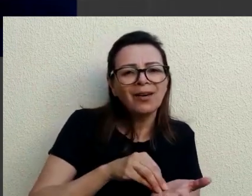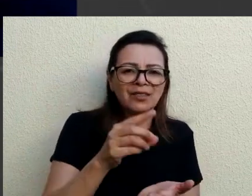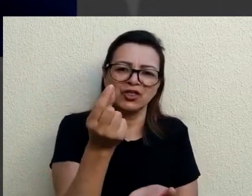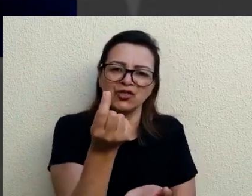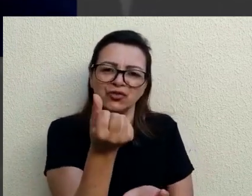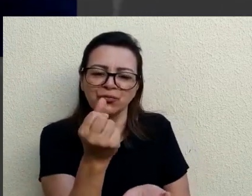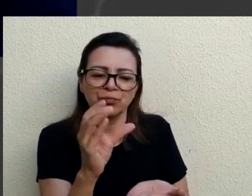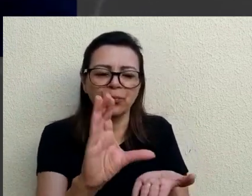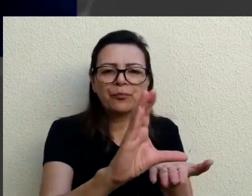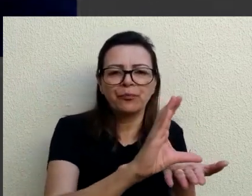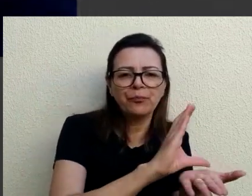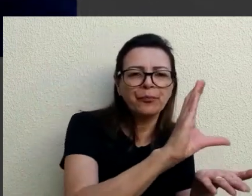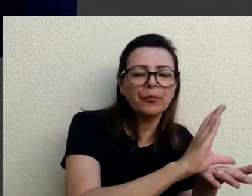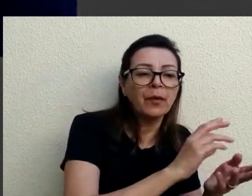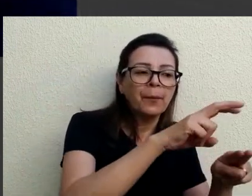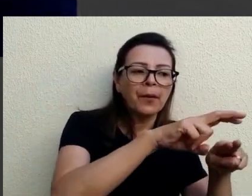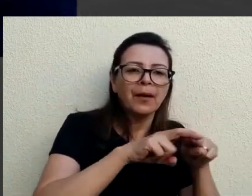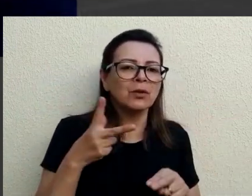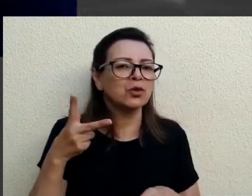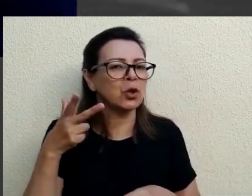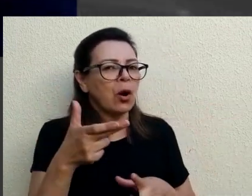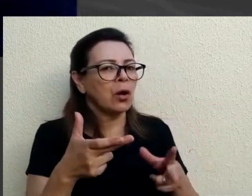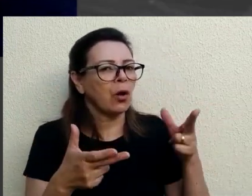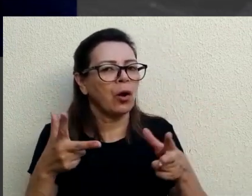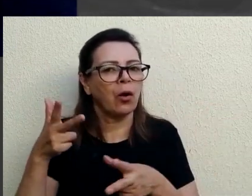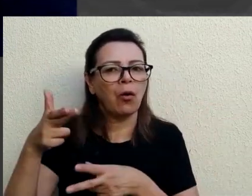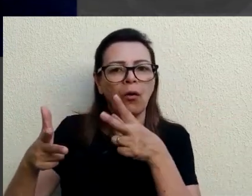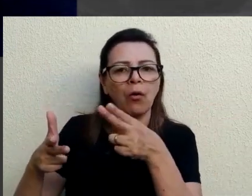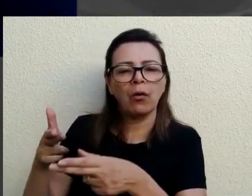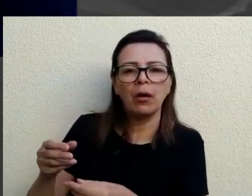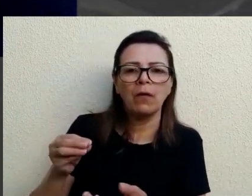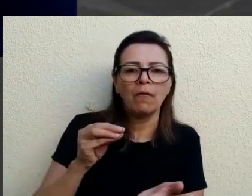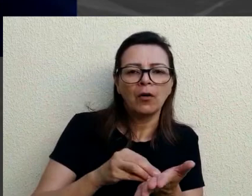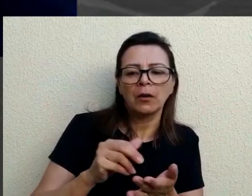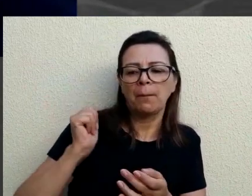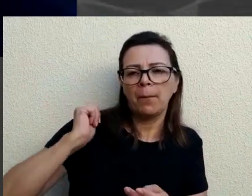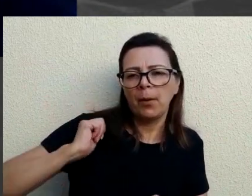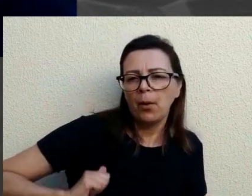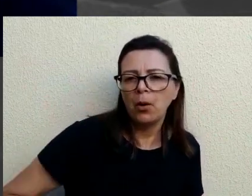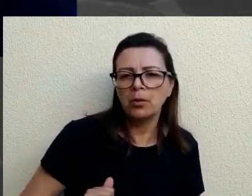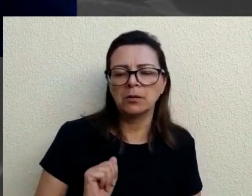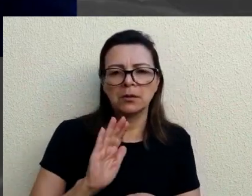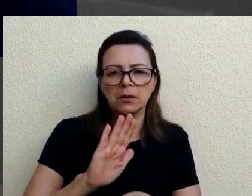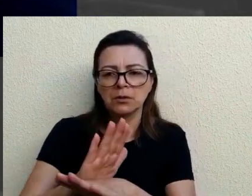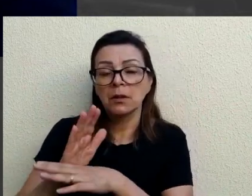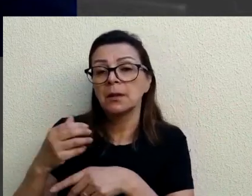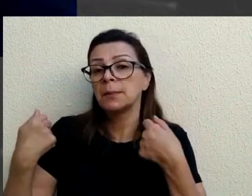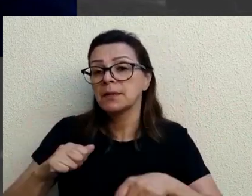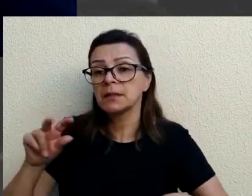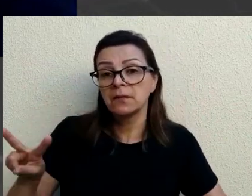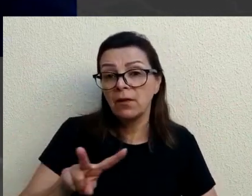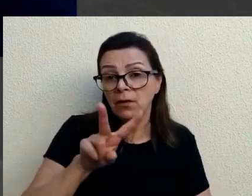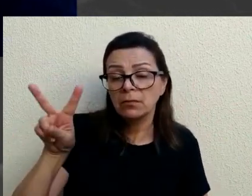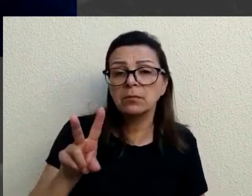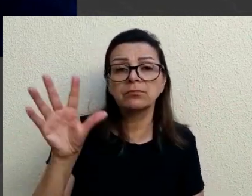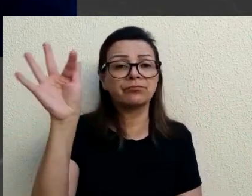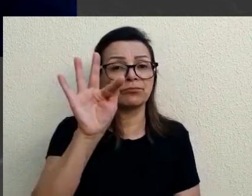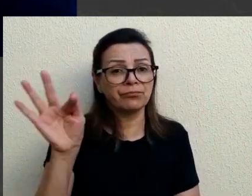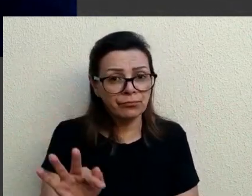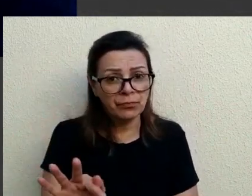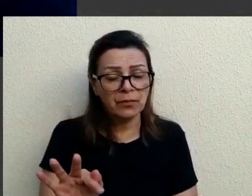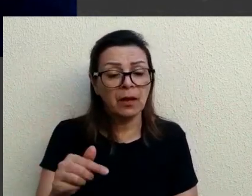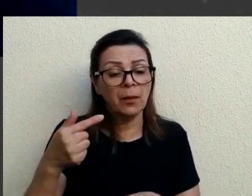cortes de bolsas de pesquisadores, enfim, de repente a solução está aí, dar uma valorizada nas nossas